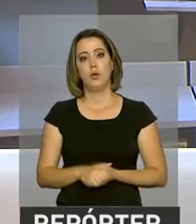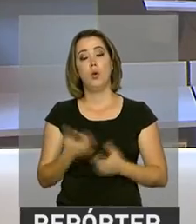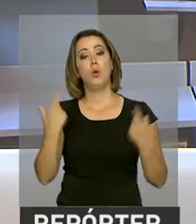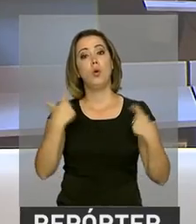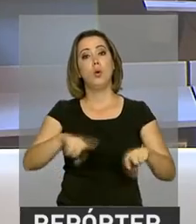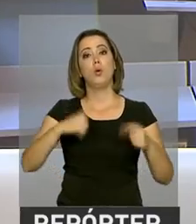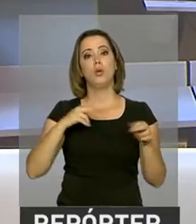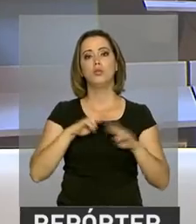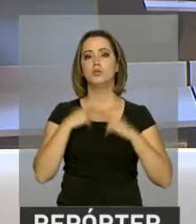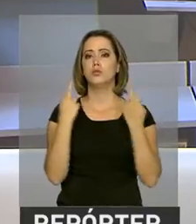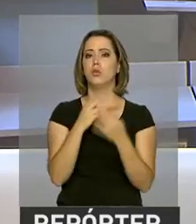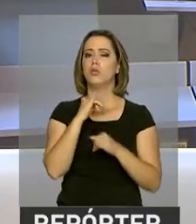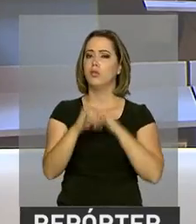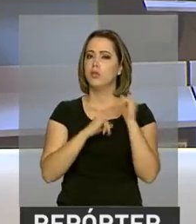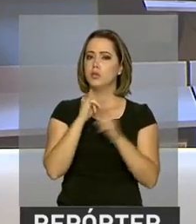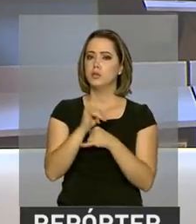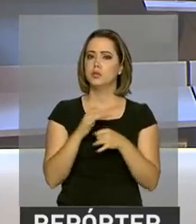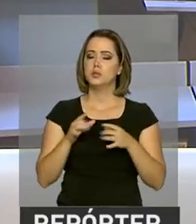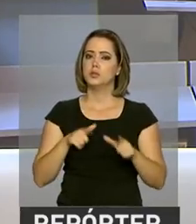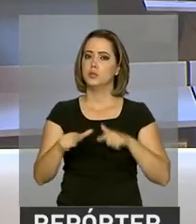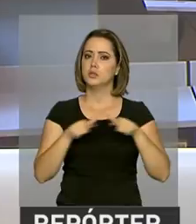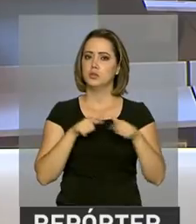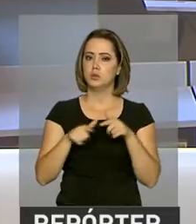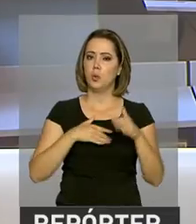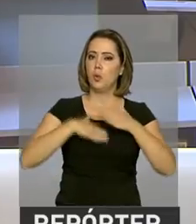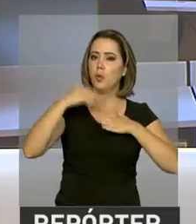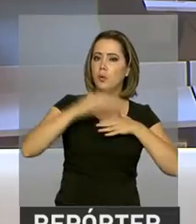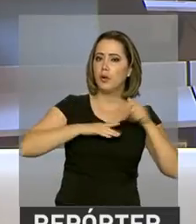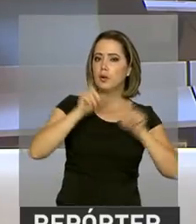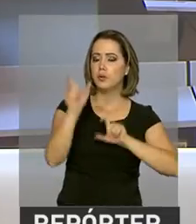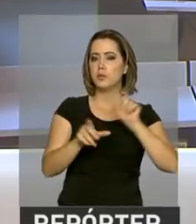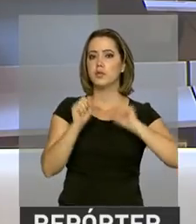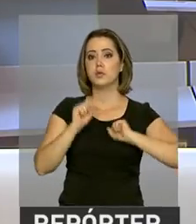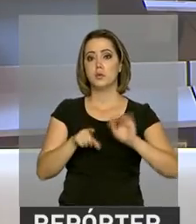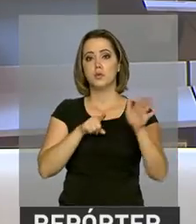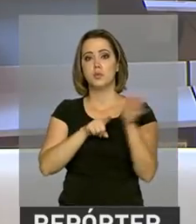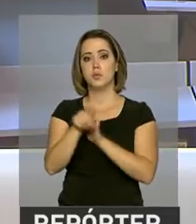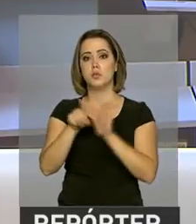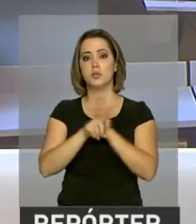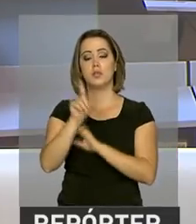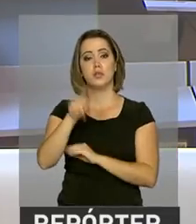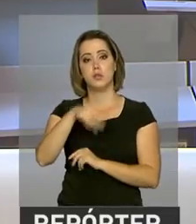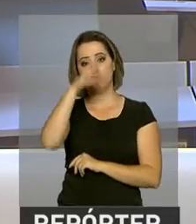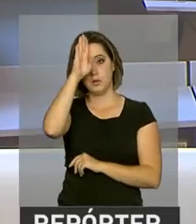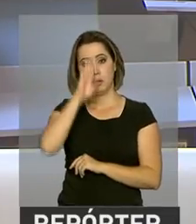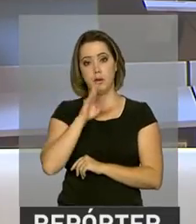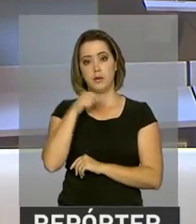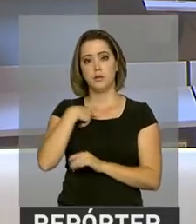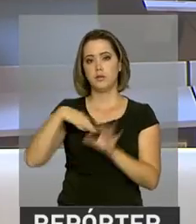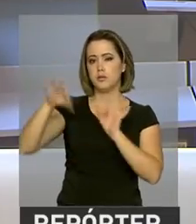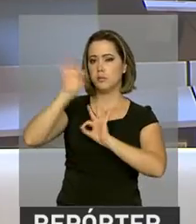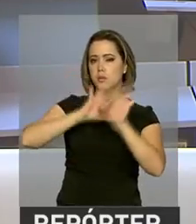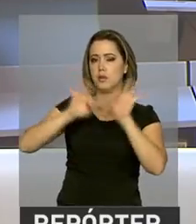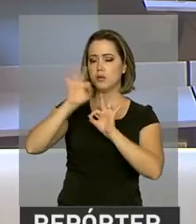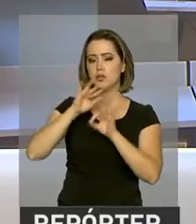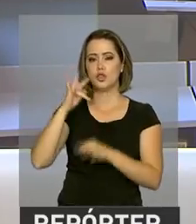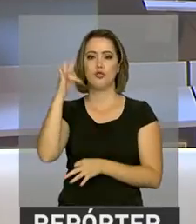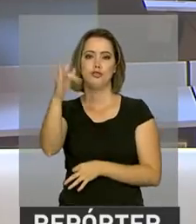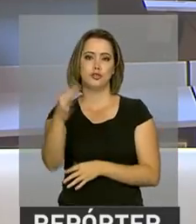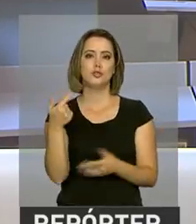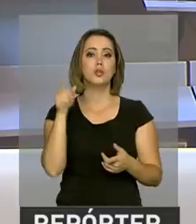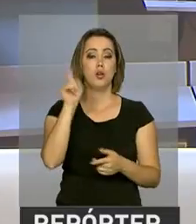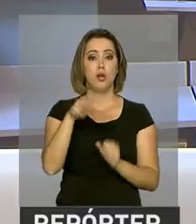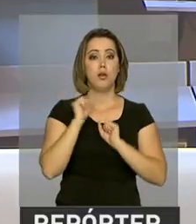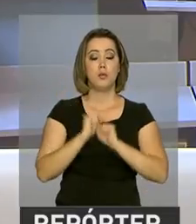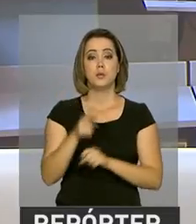portal que reúne informações do mercado de trabalho. Qualquer pessoa pode fazer a pesquisa, que é de graça, e planejar a carreira. Lá é possível